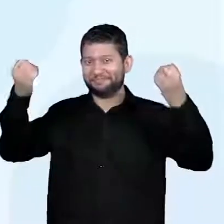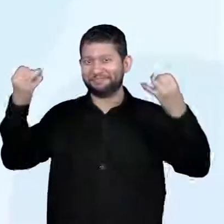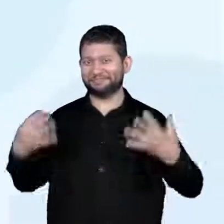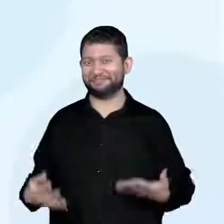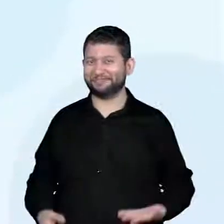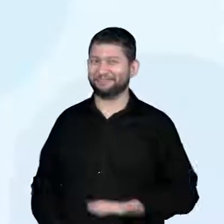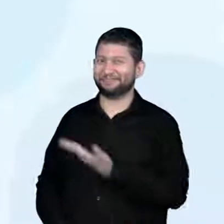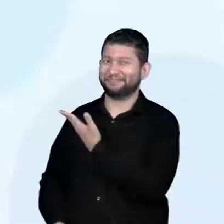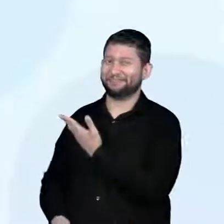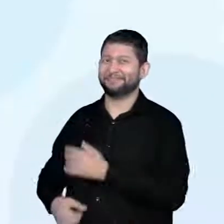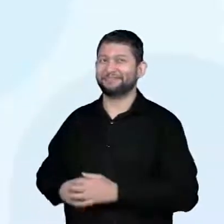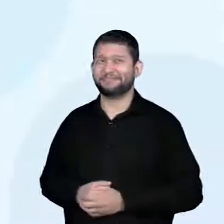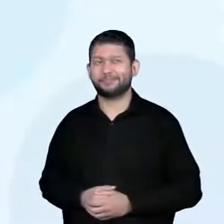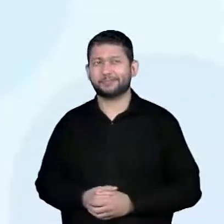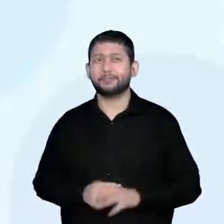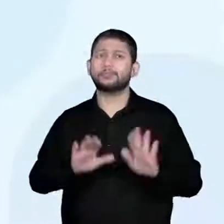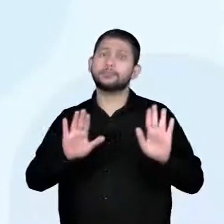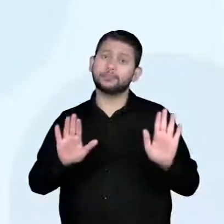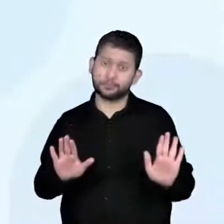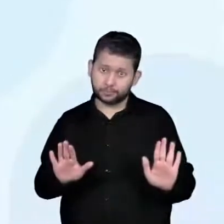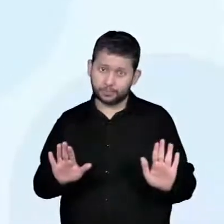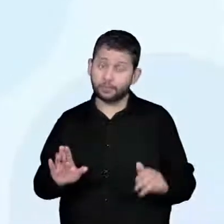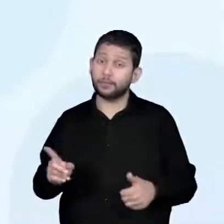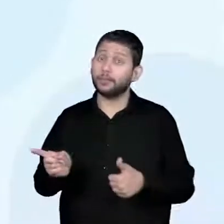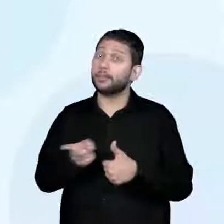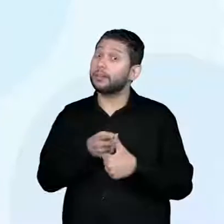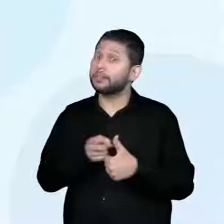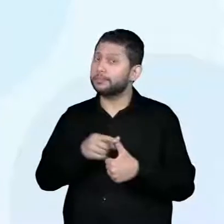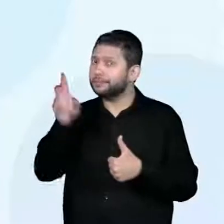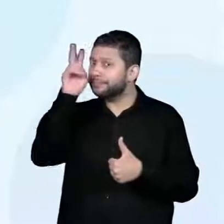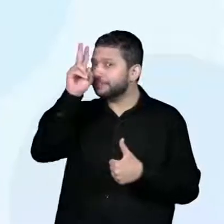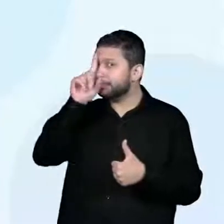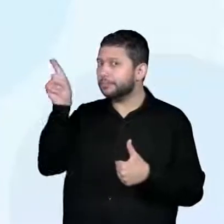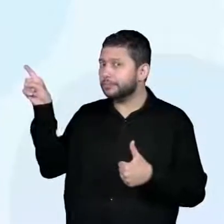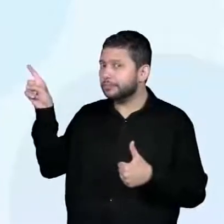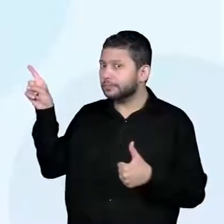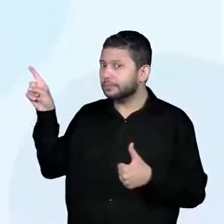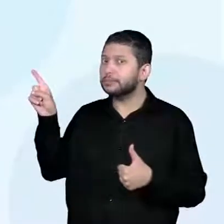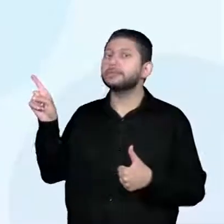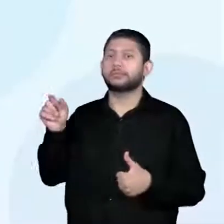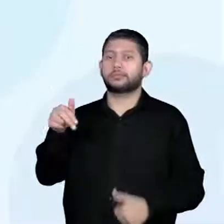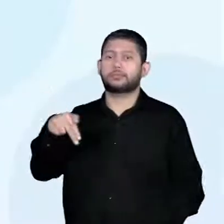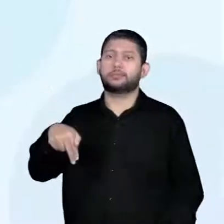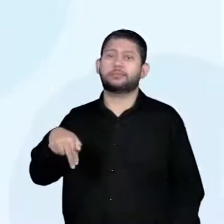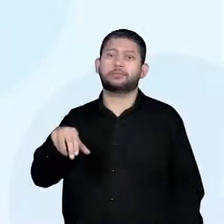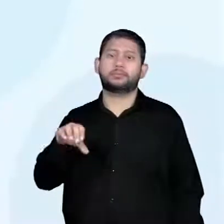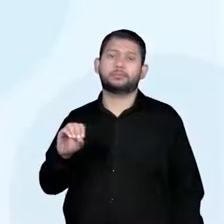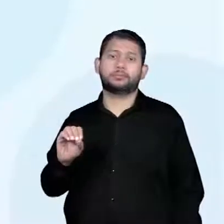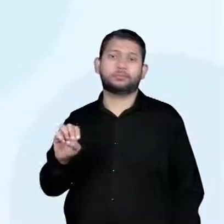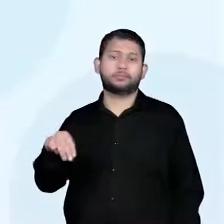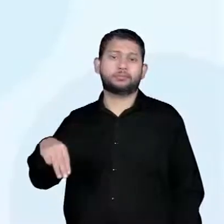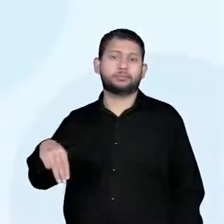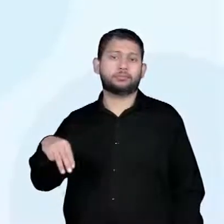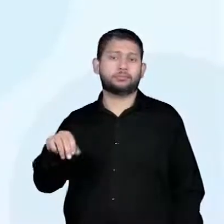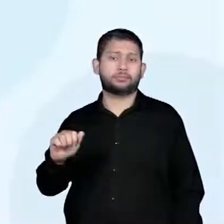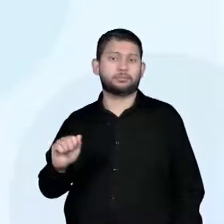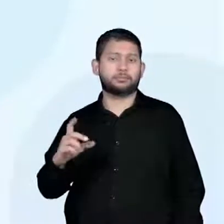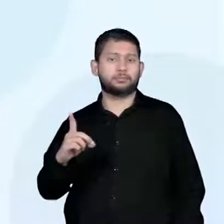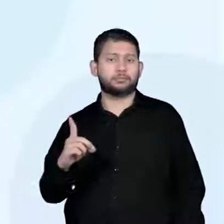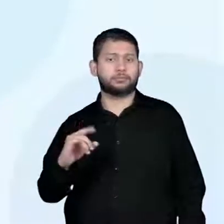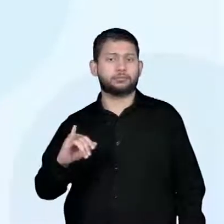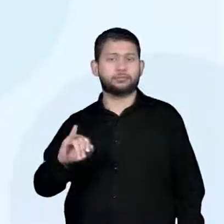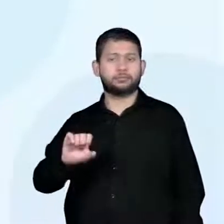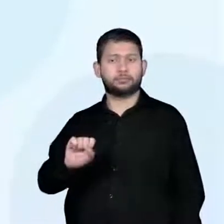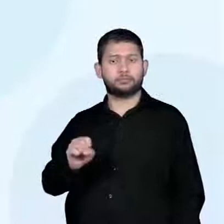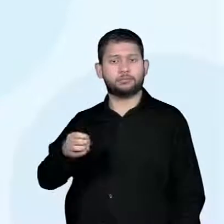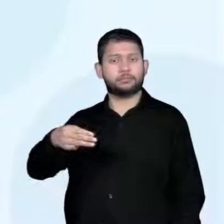Muito bem. Antes de falar do Rio, eu vou falar de uma característica muito importante, que é o nomadismo. O nomadismo